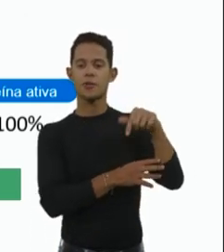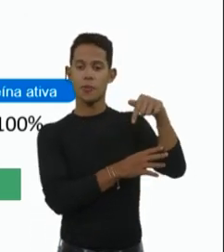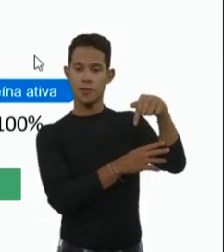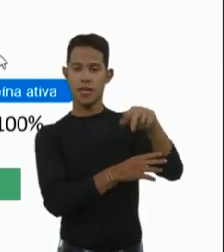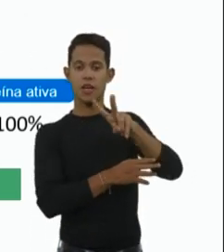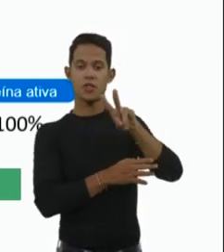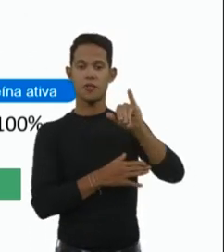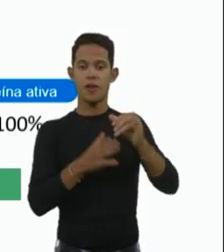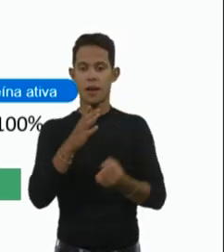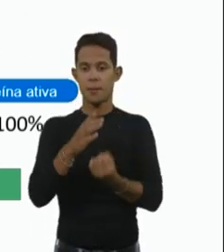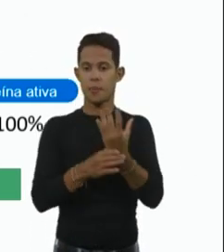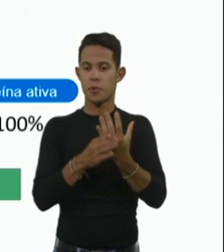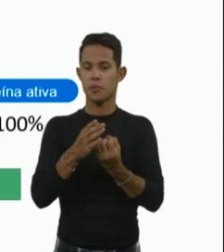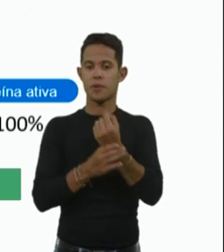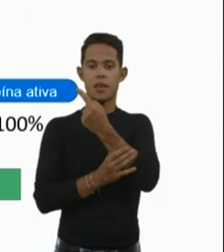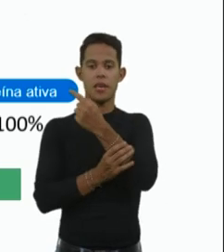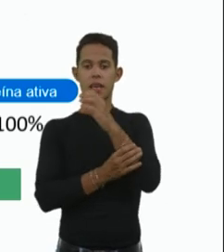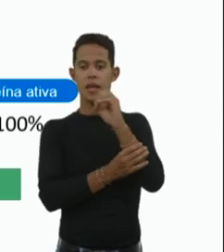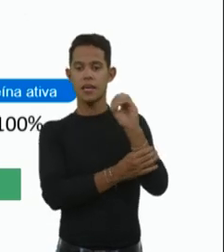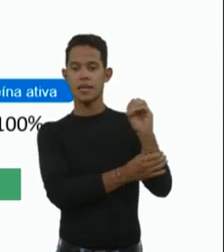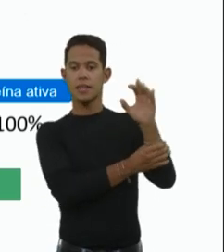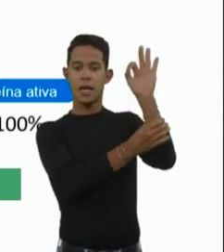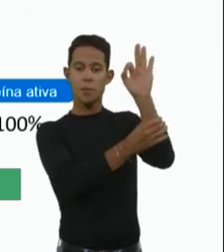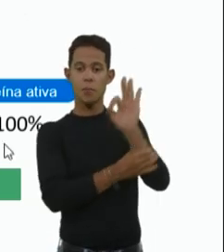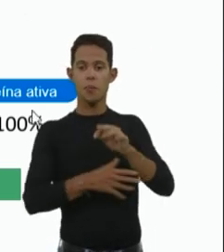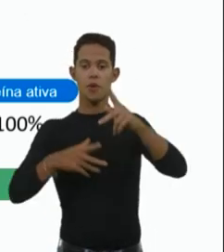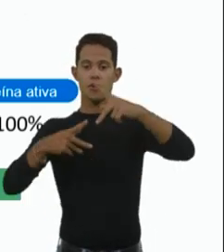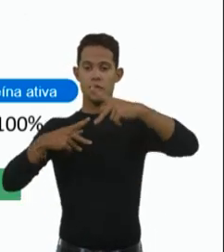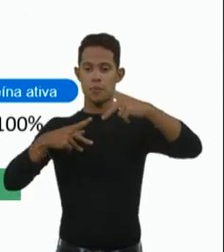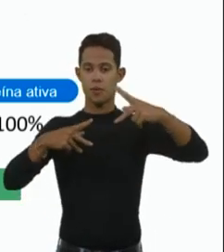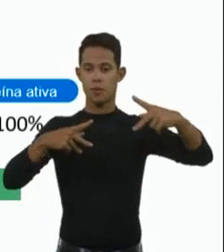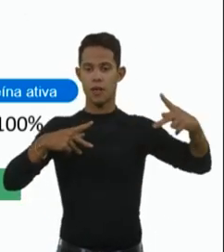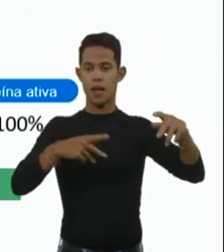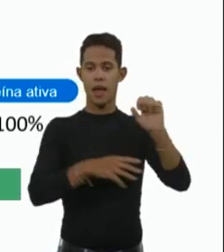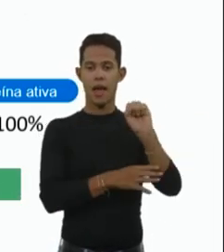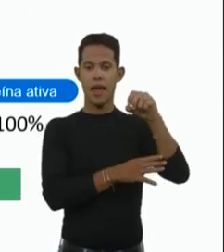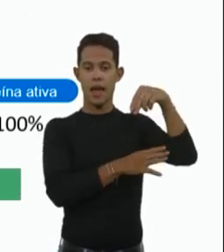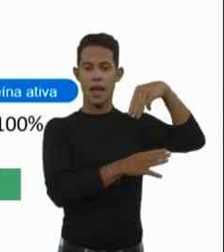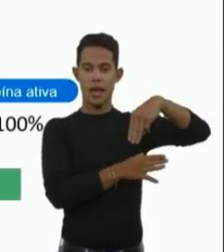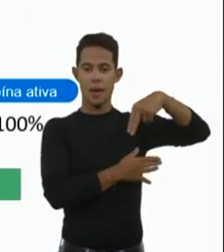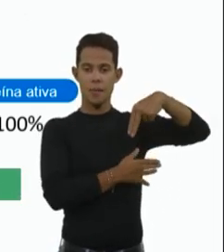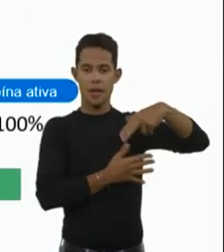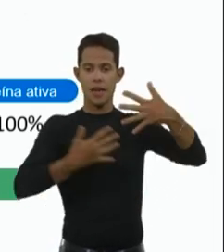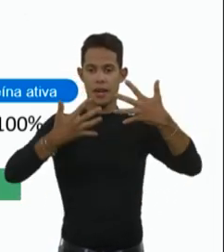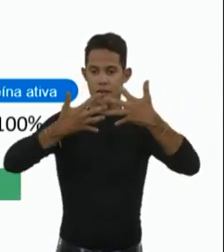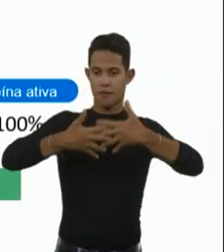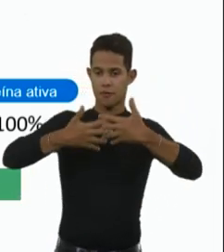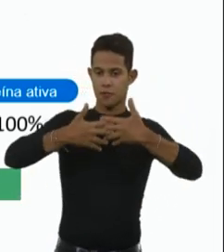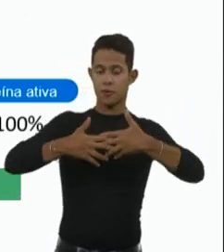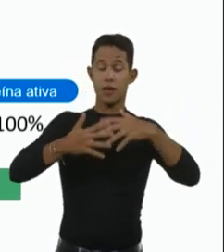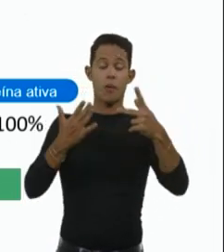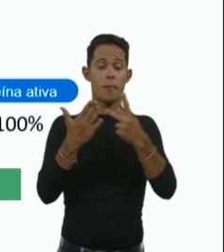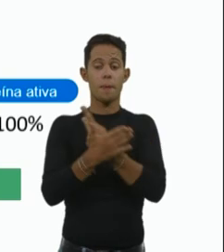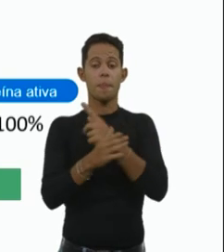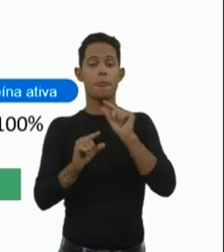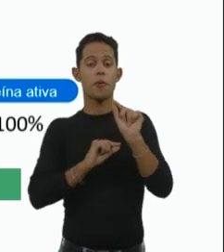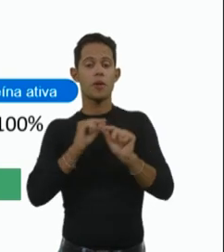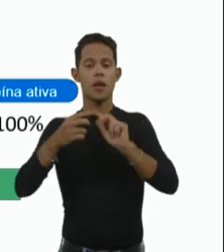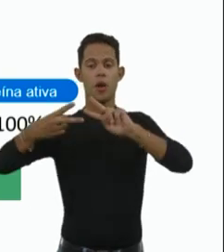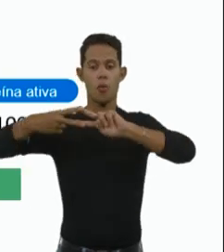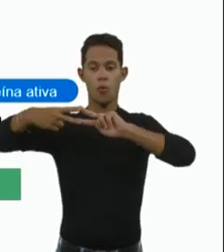produzir 100% de proteína SMN funcional. O que acontece no gene